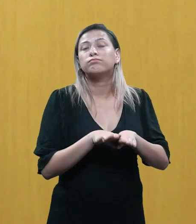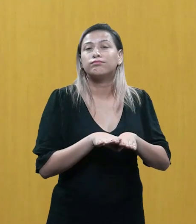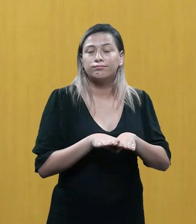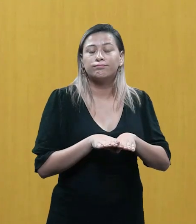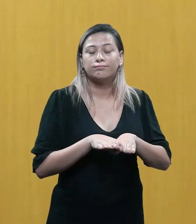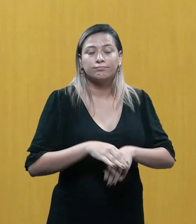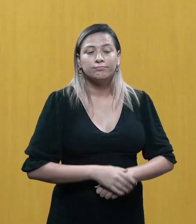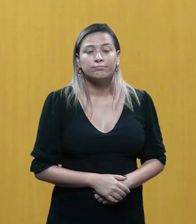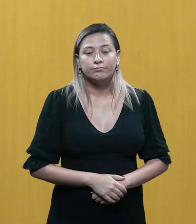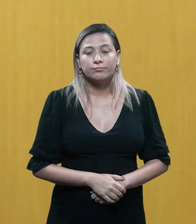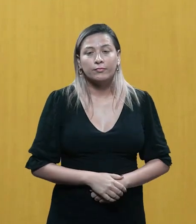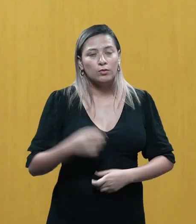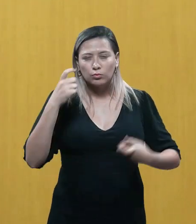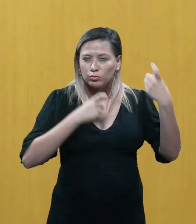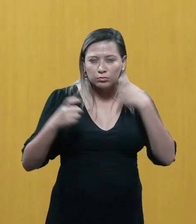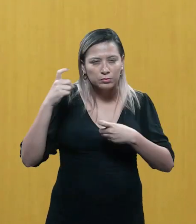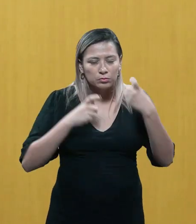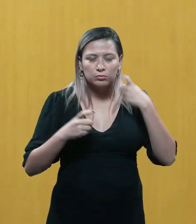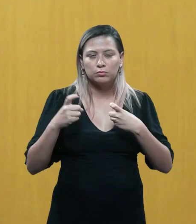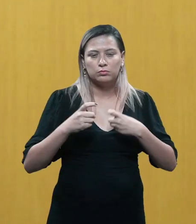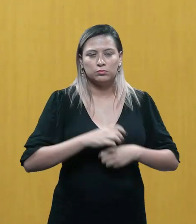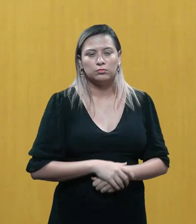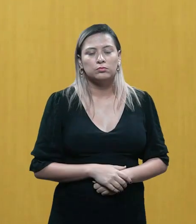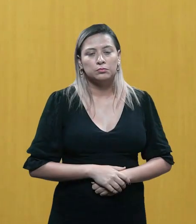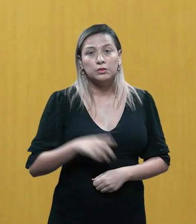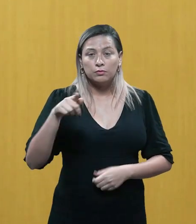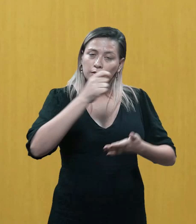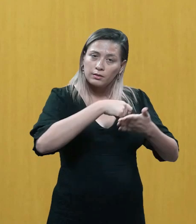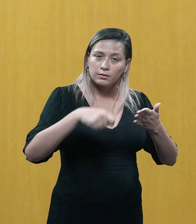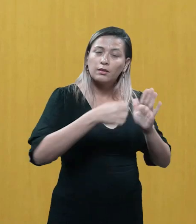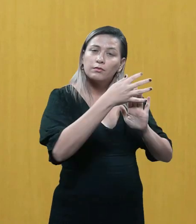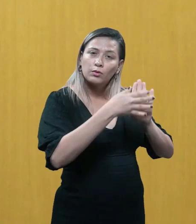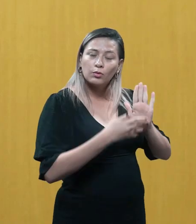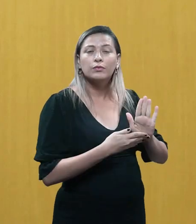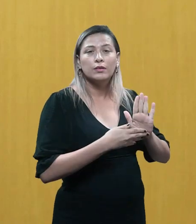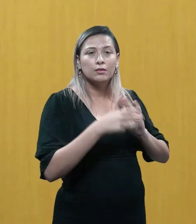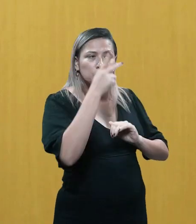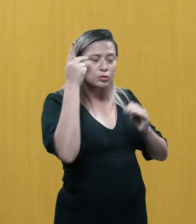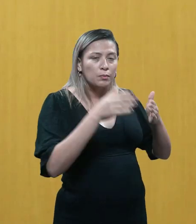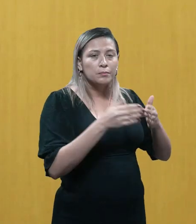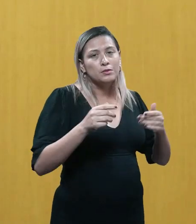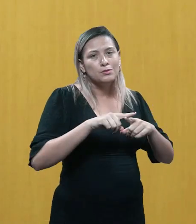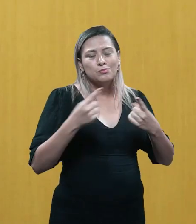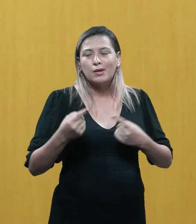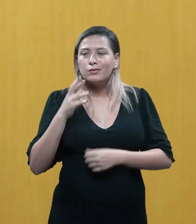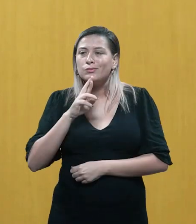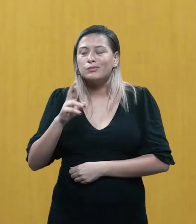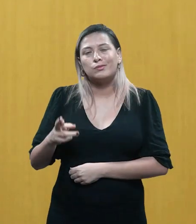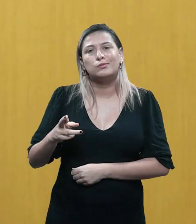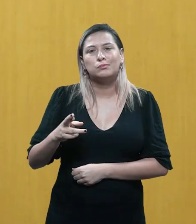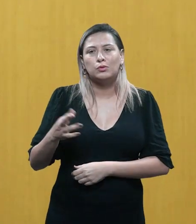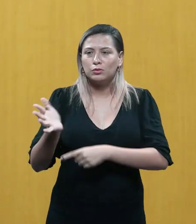as cores das paredes, o interior, os móveis. Então, não se preocupe se você escreve um roteiro